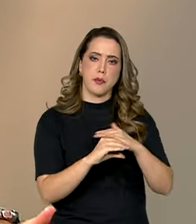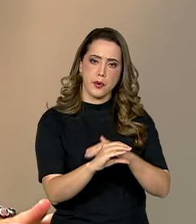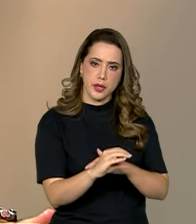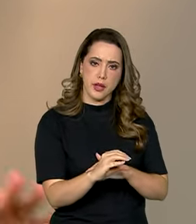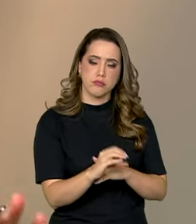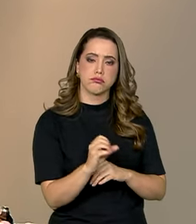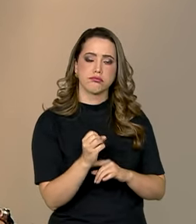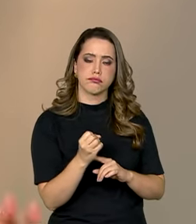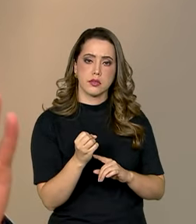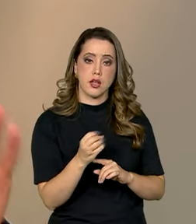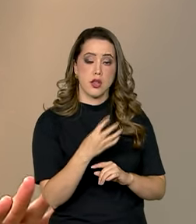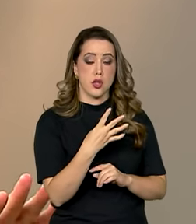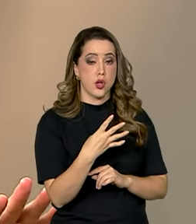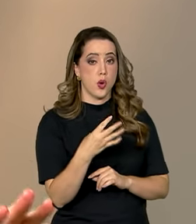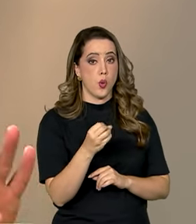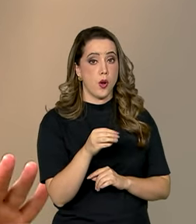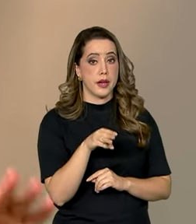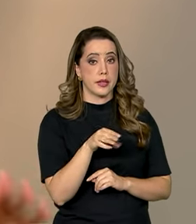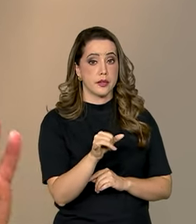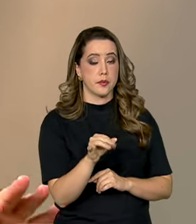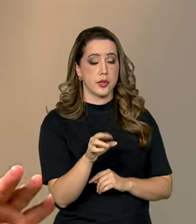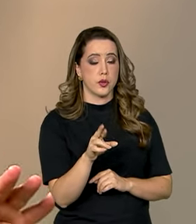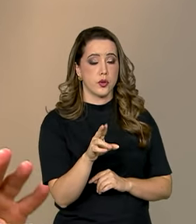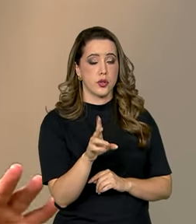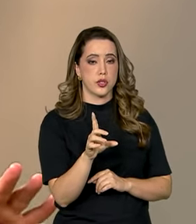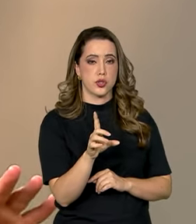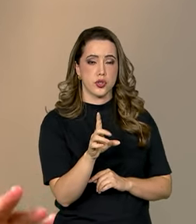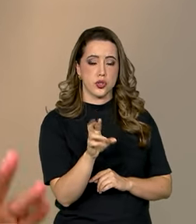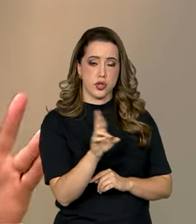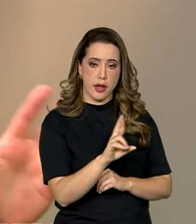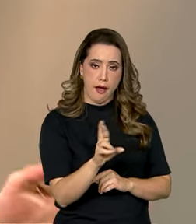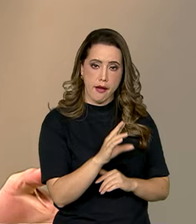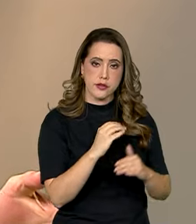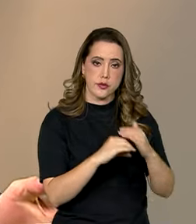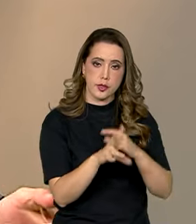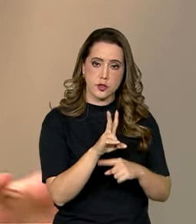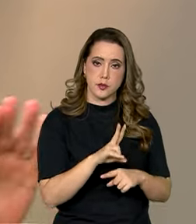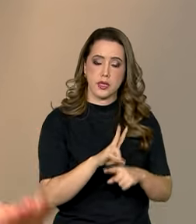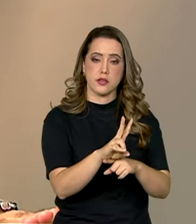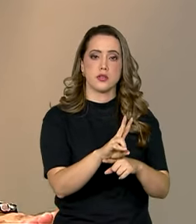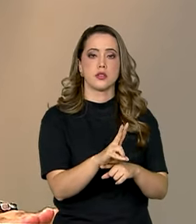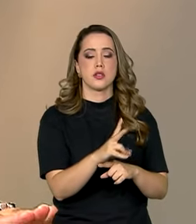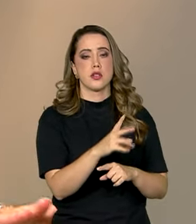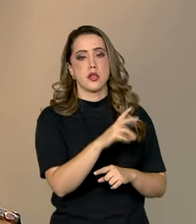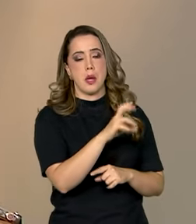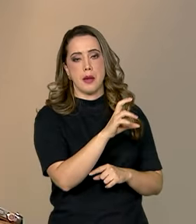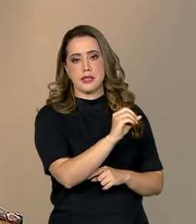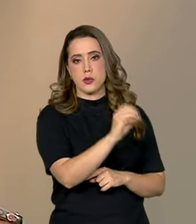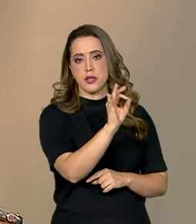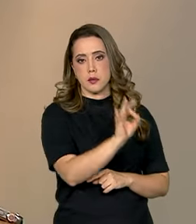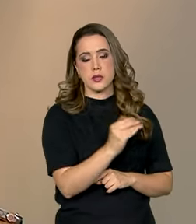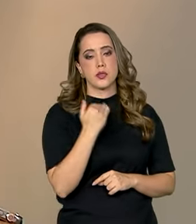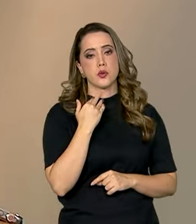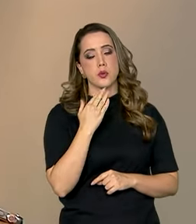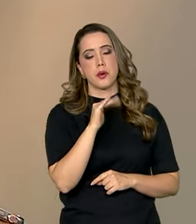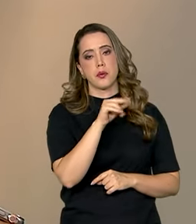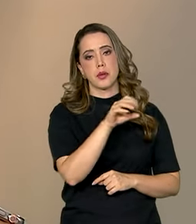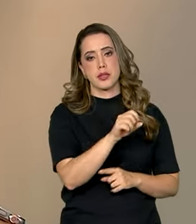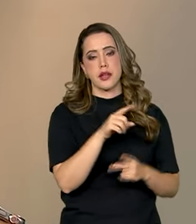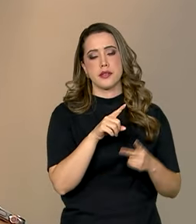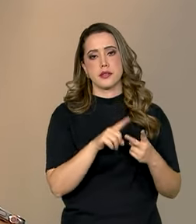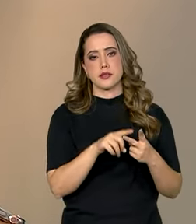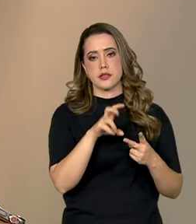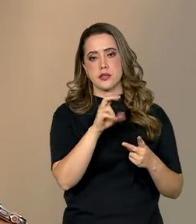bilhões, 40 bilhões em crédito a esses 4% baratíssimos que eu falei. Metade do BNDES, metade da FINEP e ainda mais 20 bilhões